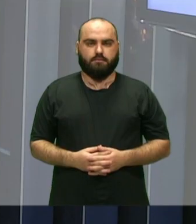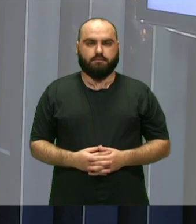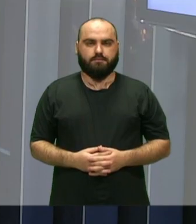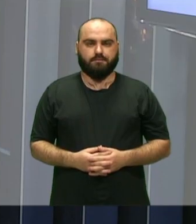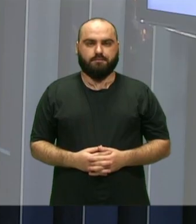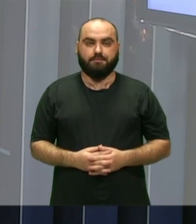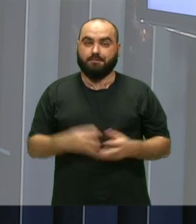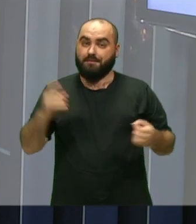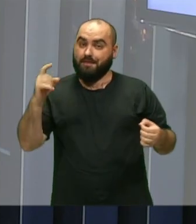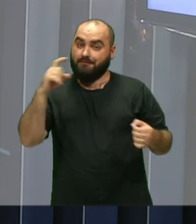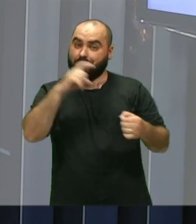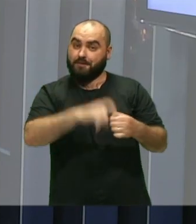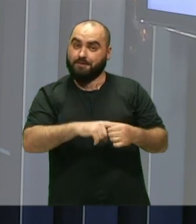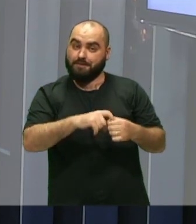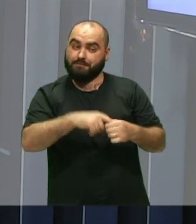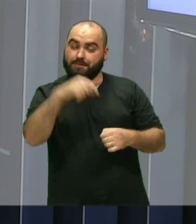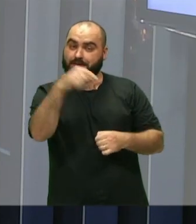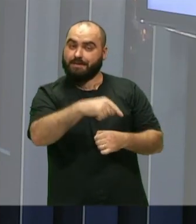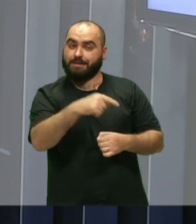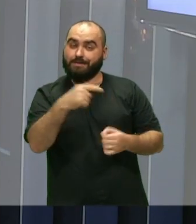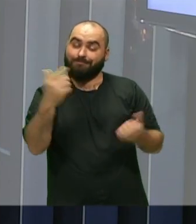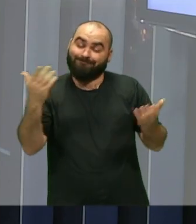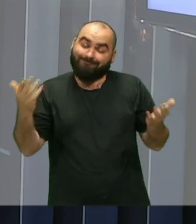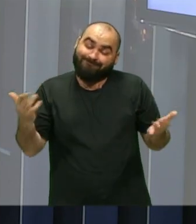Voltamos aqui para esse